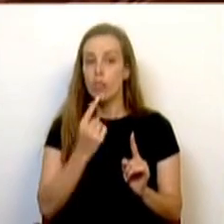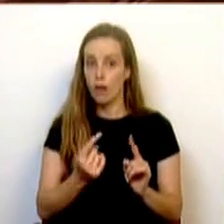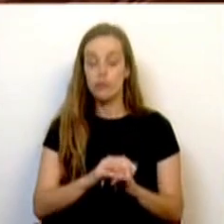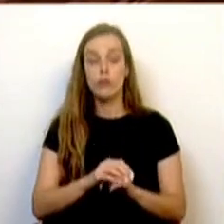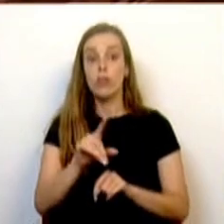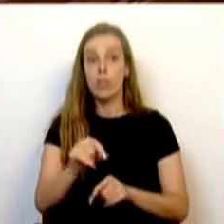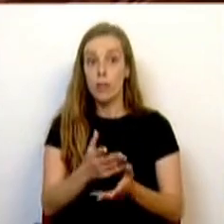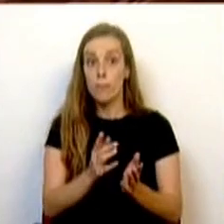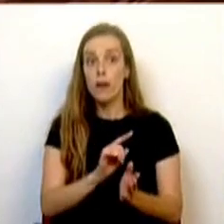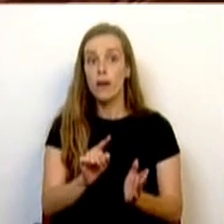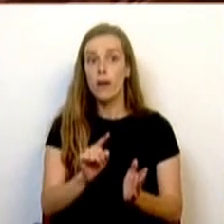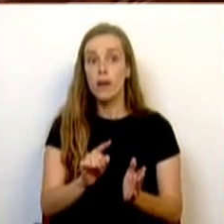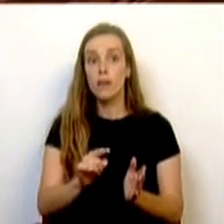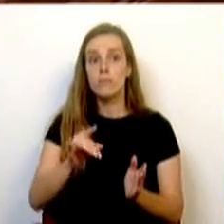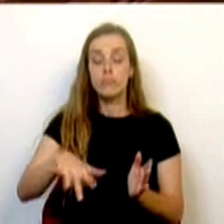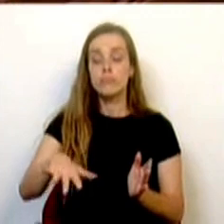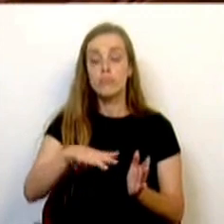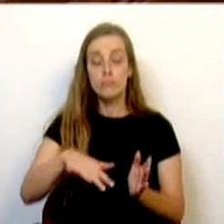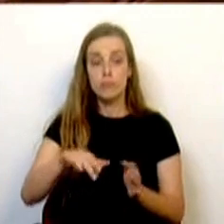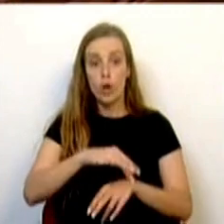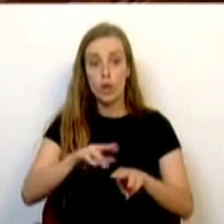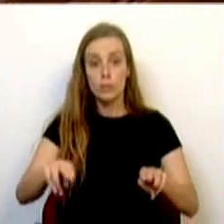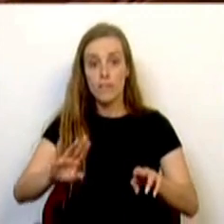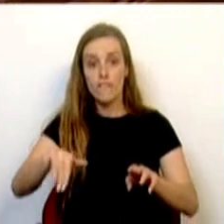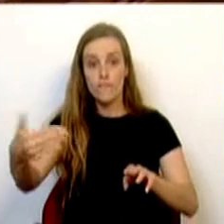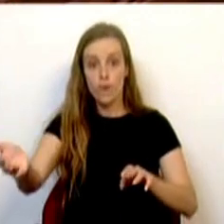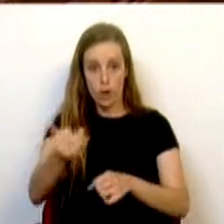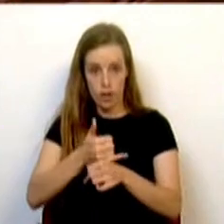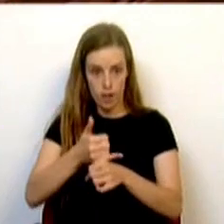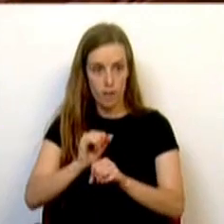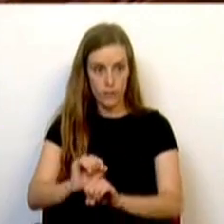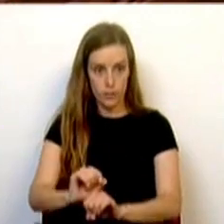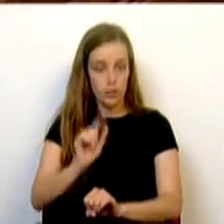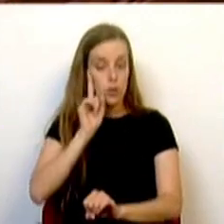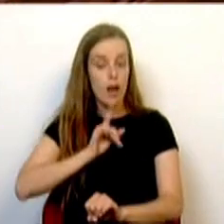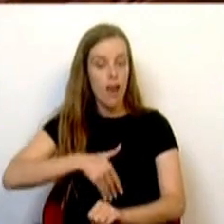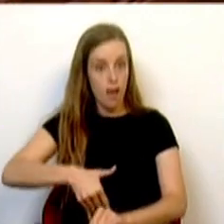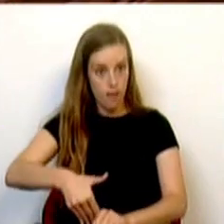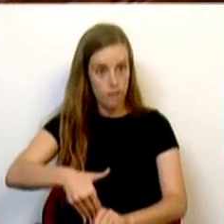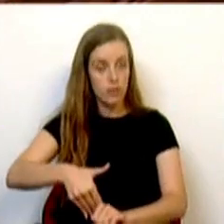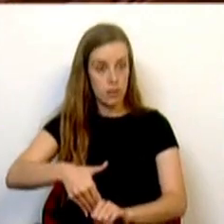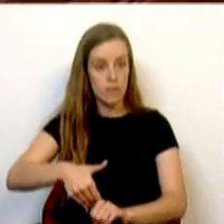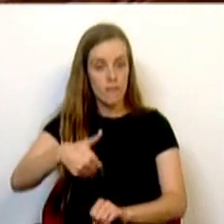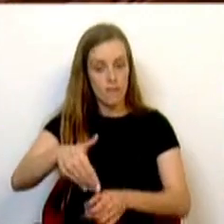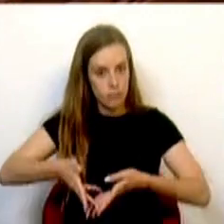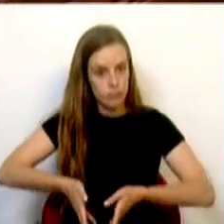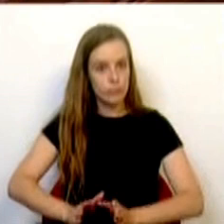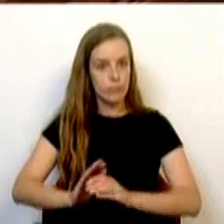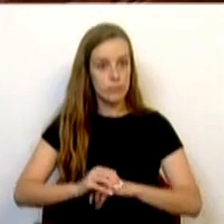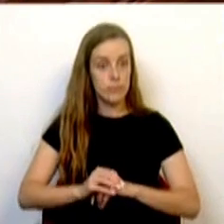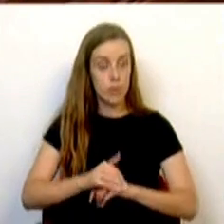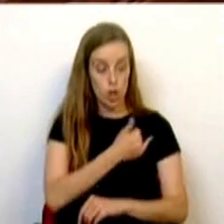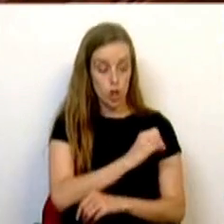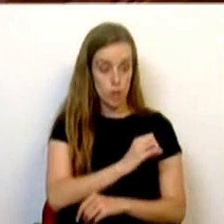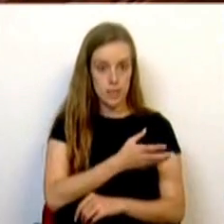hospitalar localizada fora da ilha de residência da grávida para a realização de parto. Desde